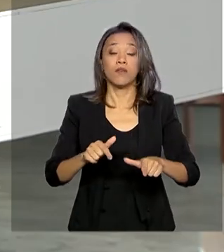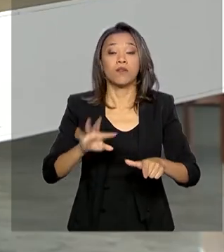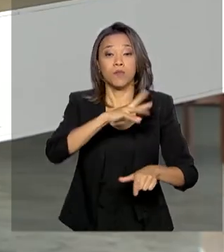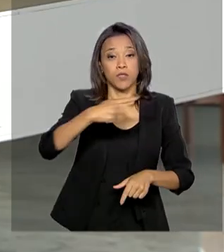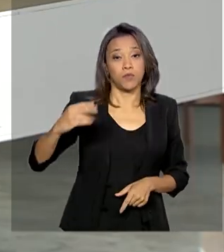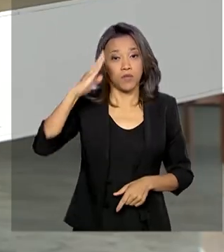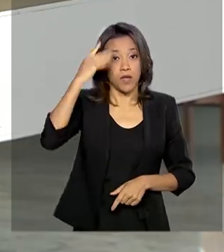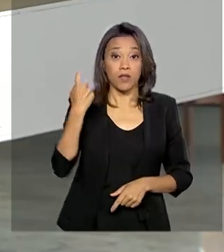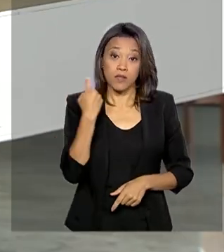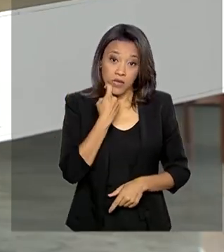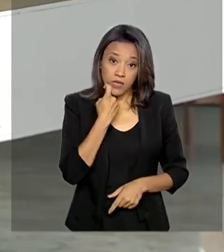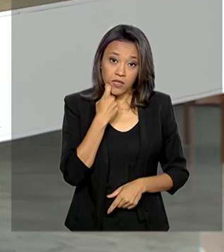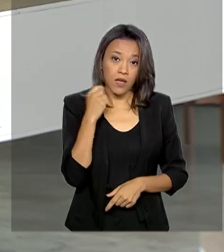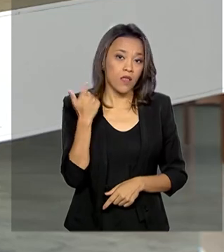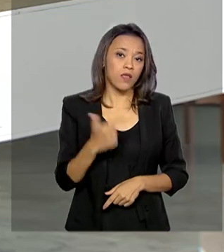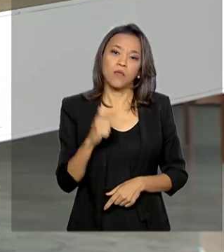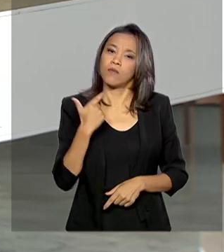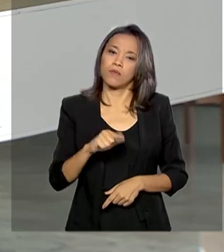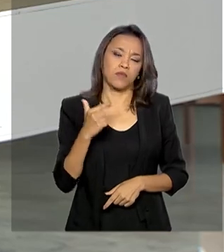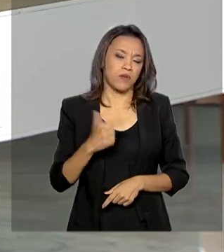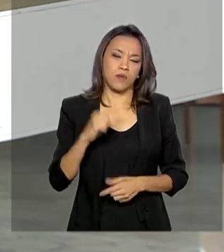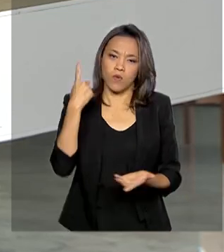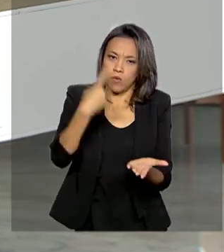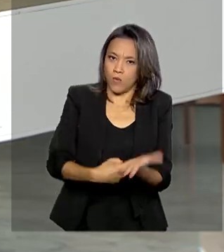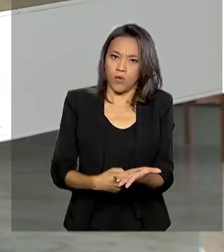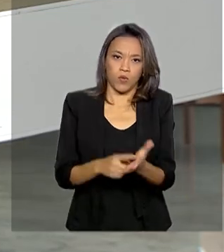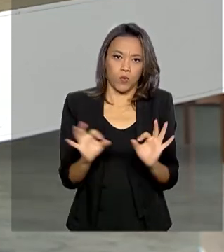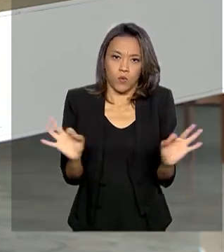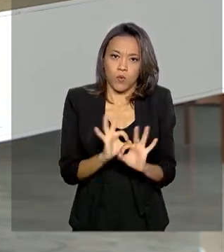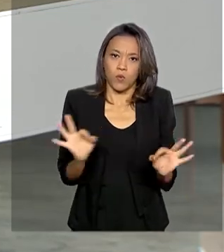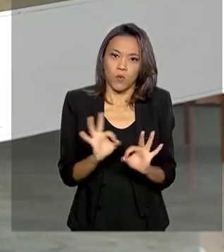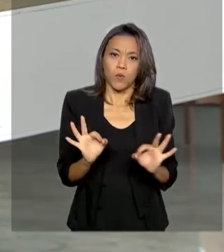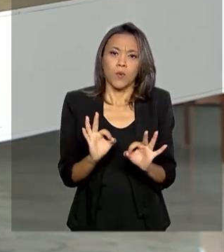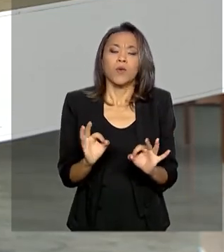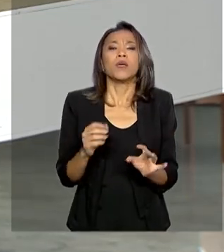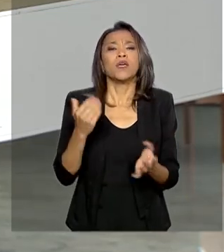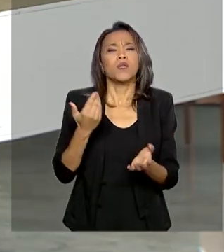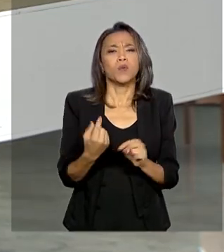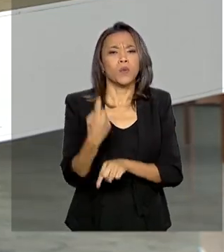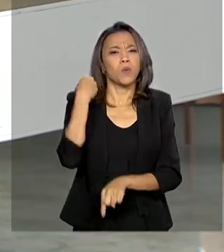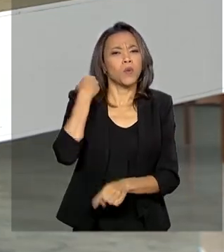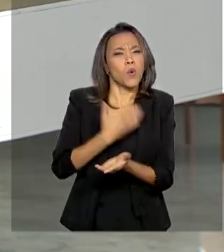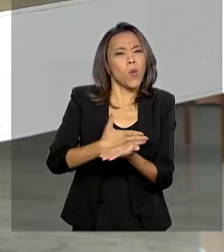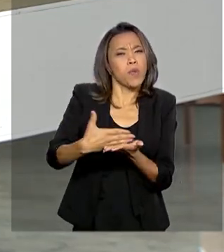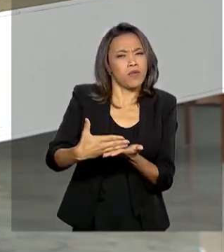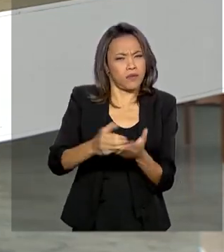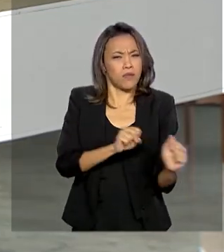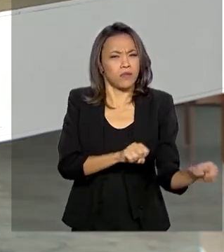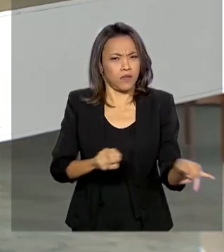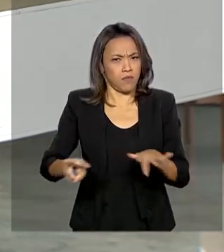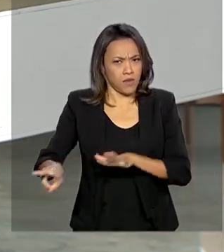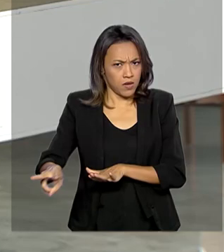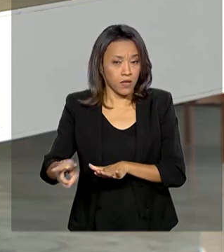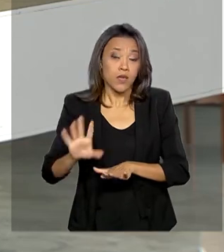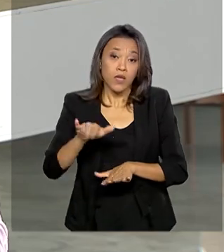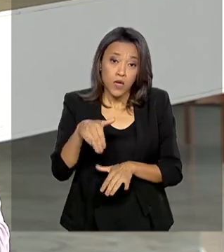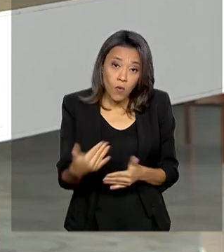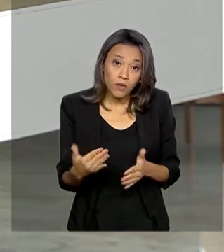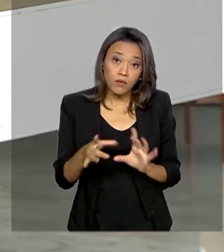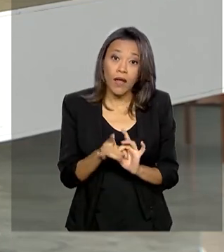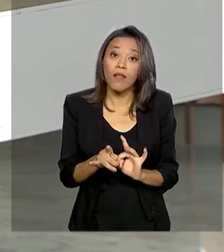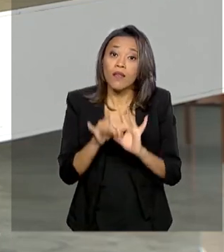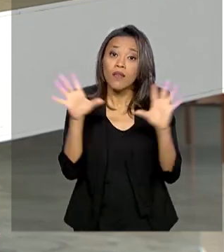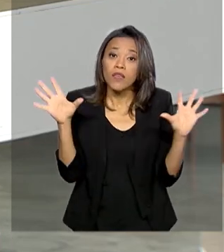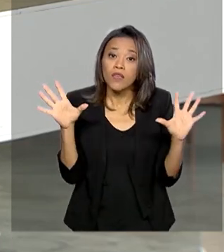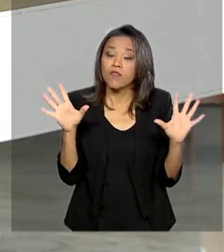-feira está sem compromissos oficiais. E nessa semana, no início da semana, ele disse em uma entrevista que quando a agenda dele está assim,